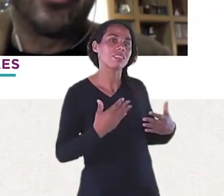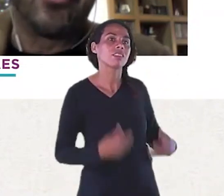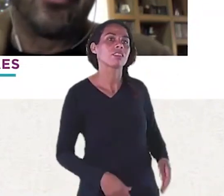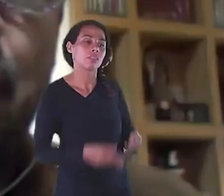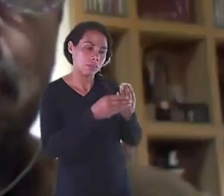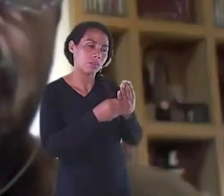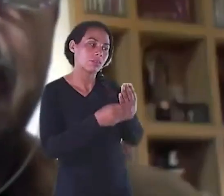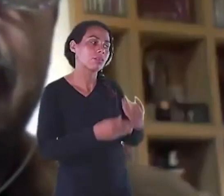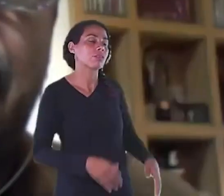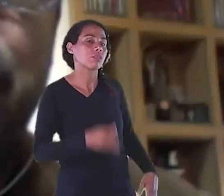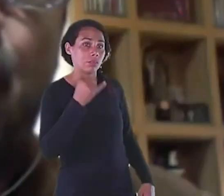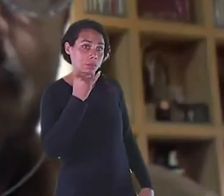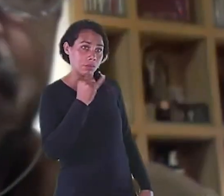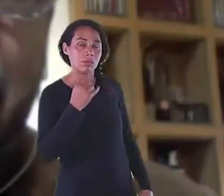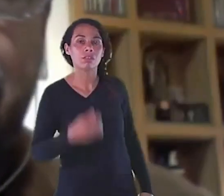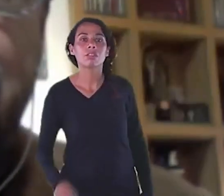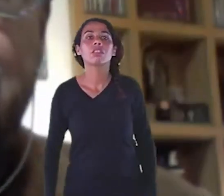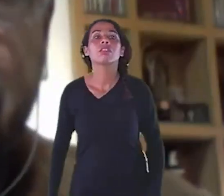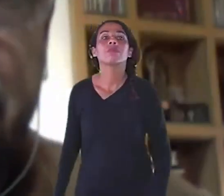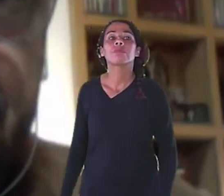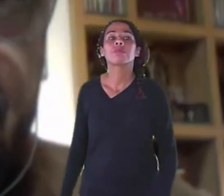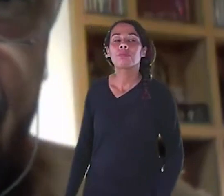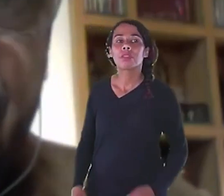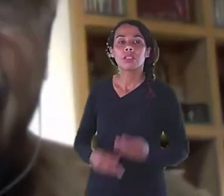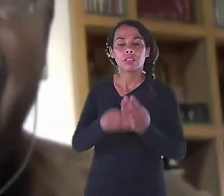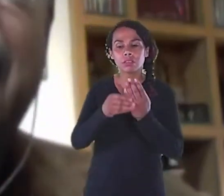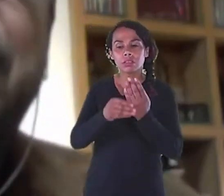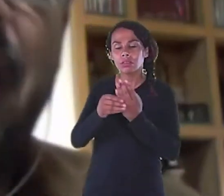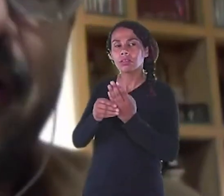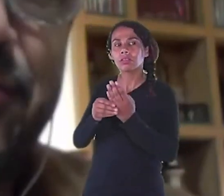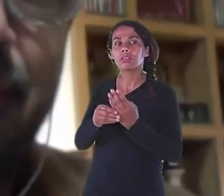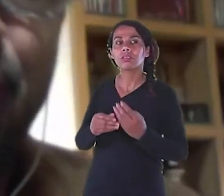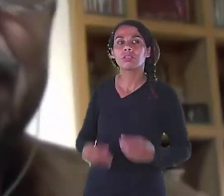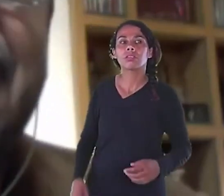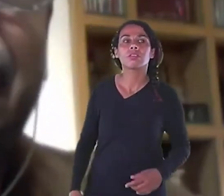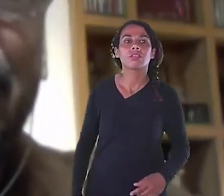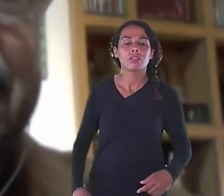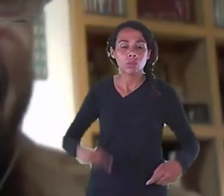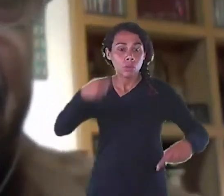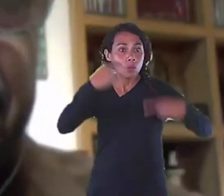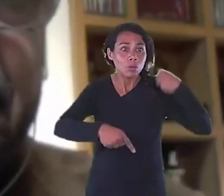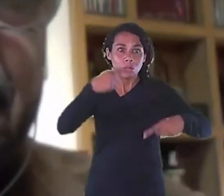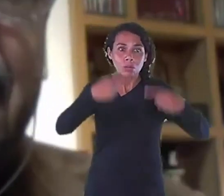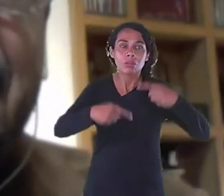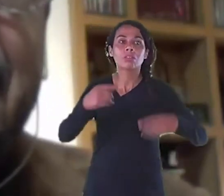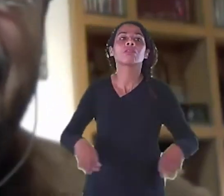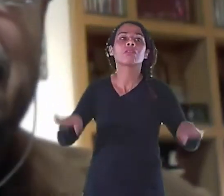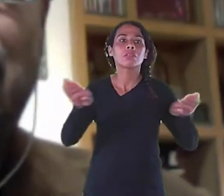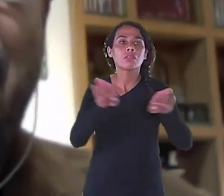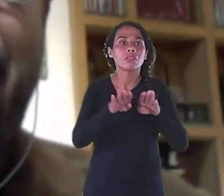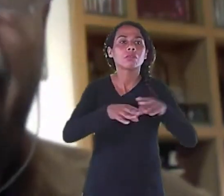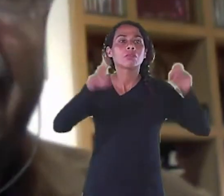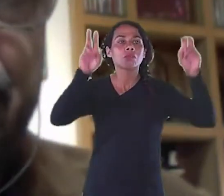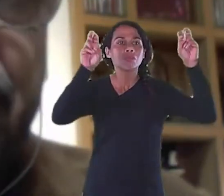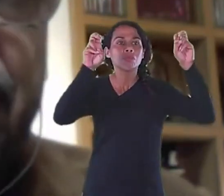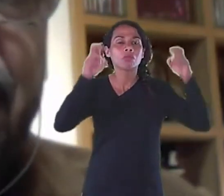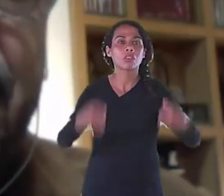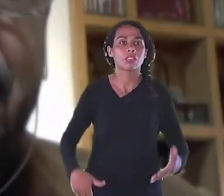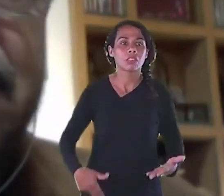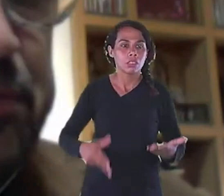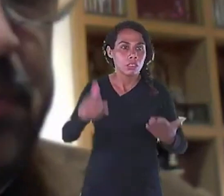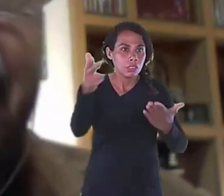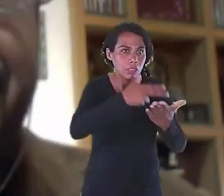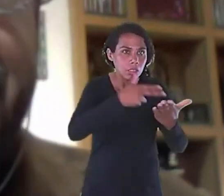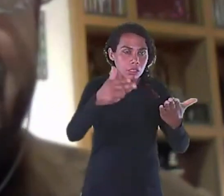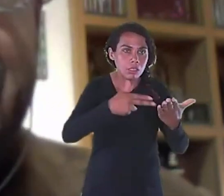mas são campos de conhecimento distintos. Arte é arte, o design é o design. E isso é fácil de